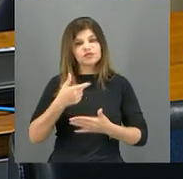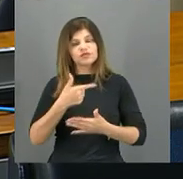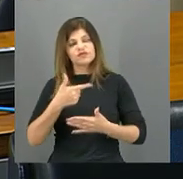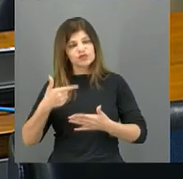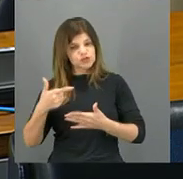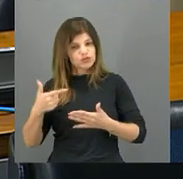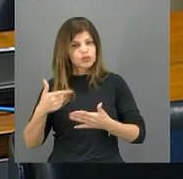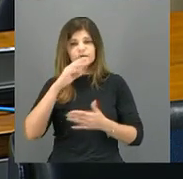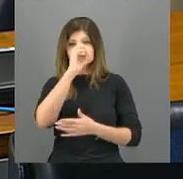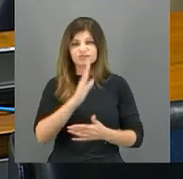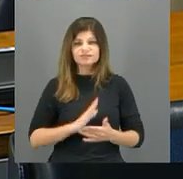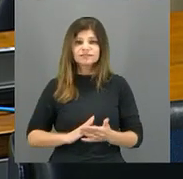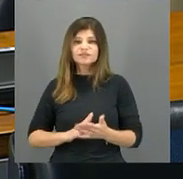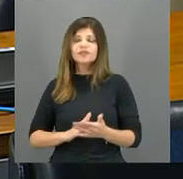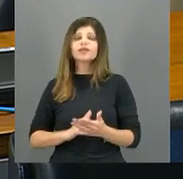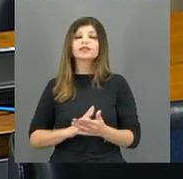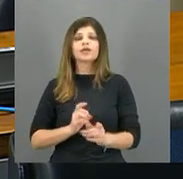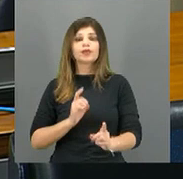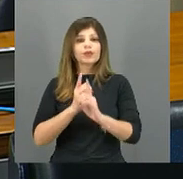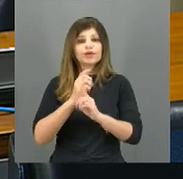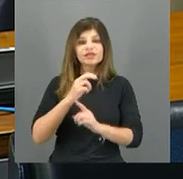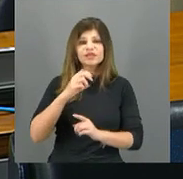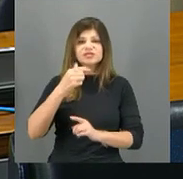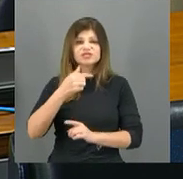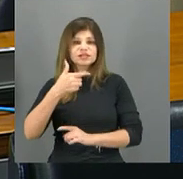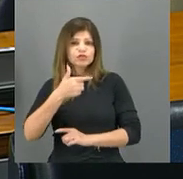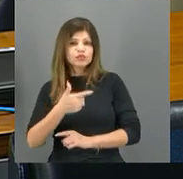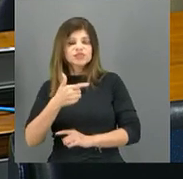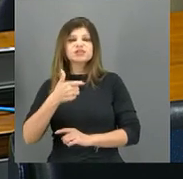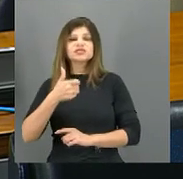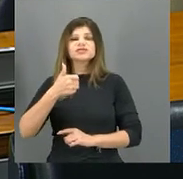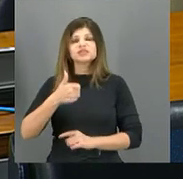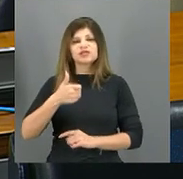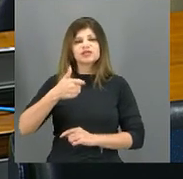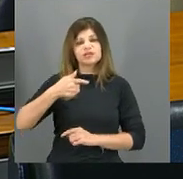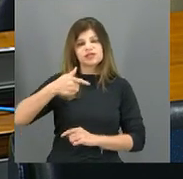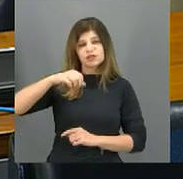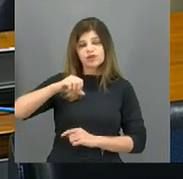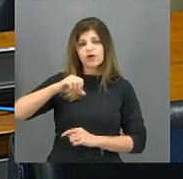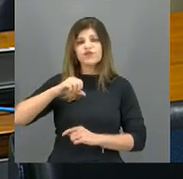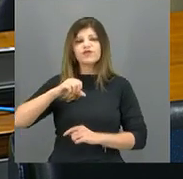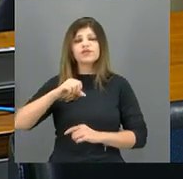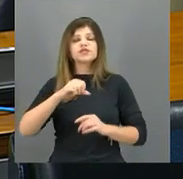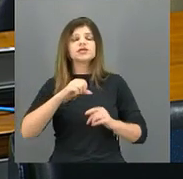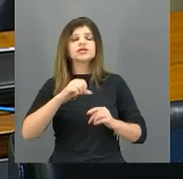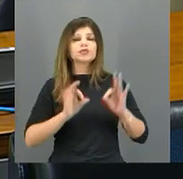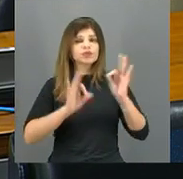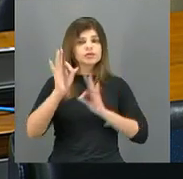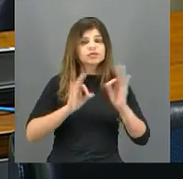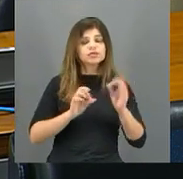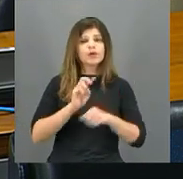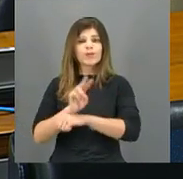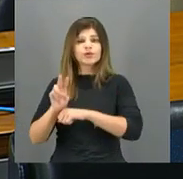registrou a concessão de 572.159 medidas protetivas de urgência para meninas e